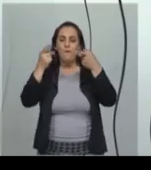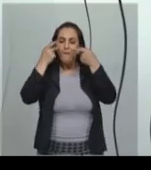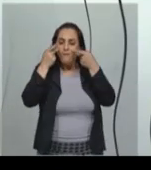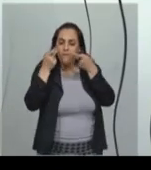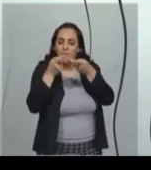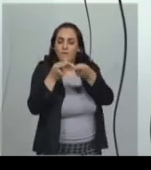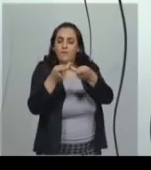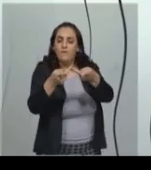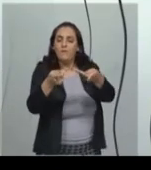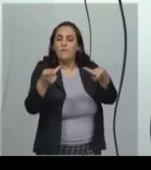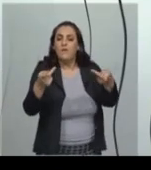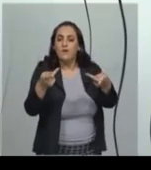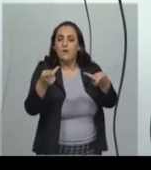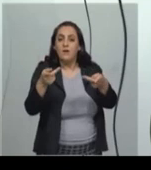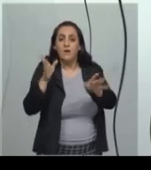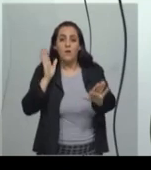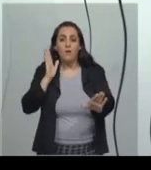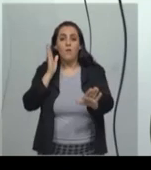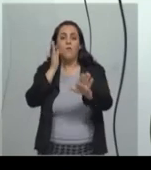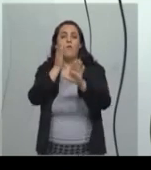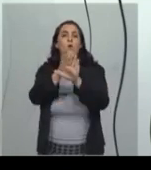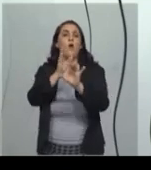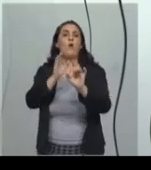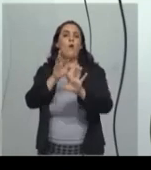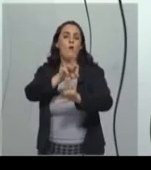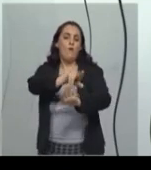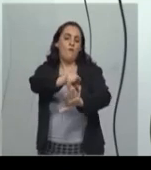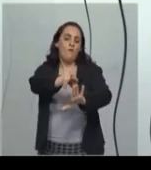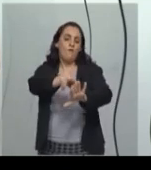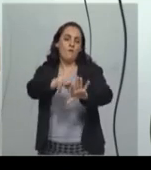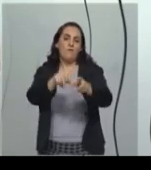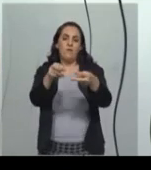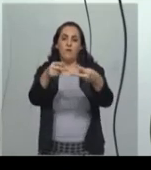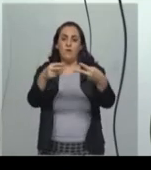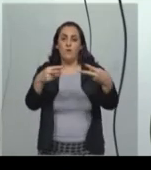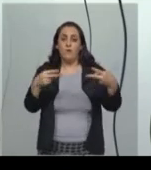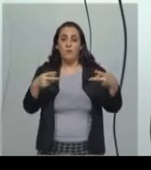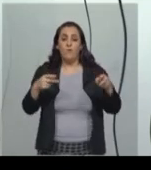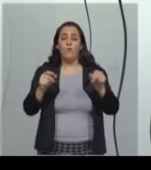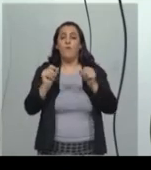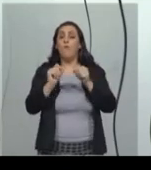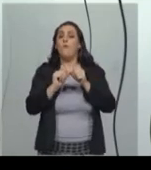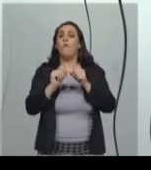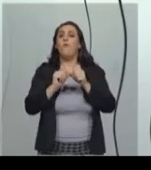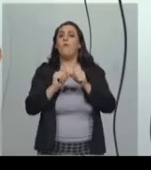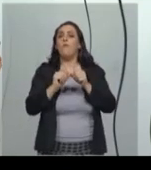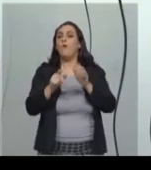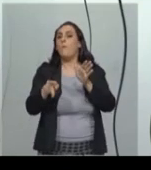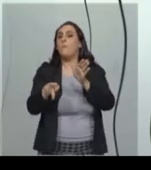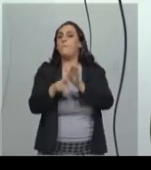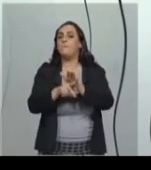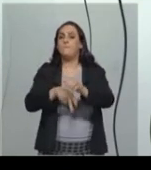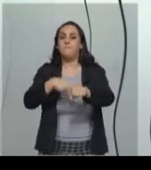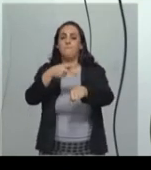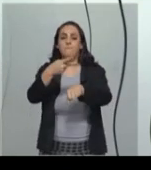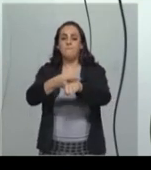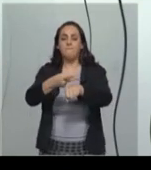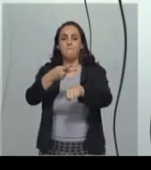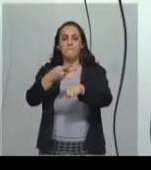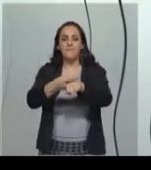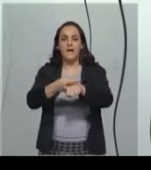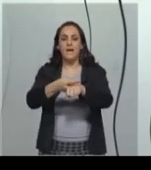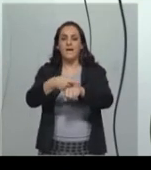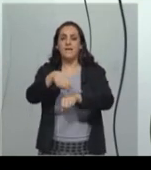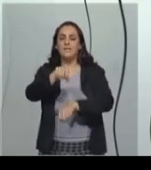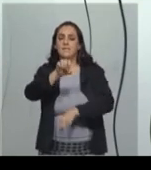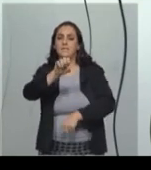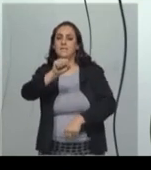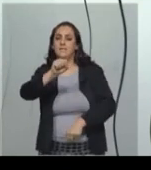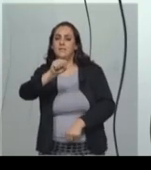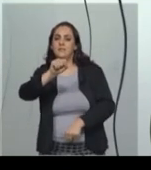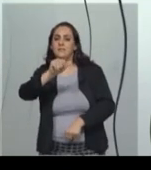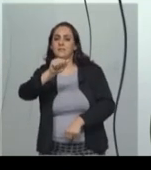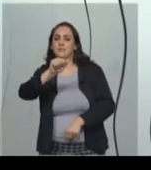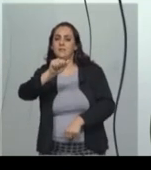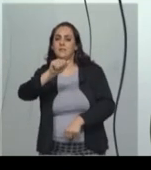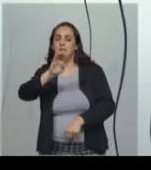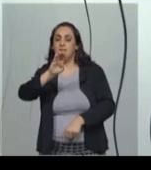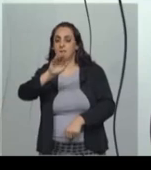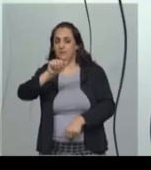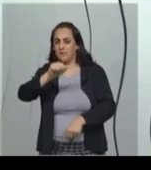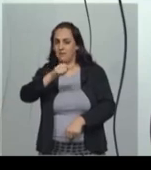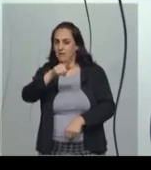Preto, a gente encontra muita coisa feita com pedra sabão. E aí, a técnica para fazer isso é a técnica de cantaria.